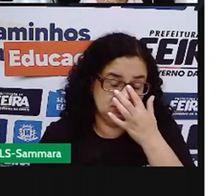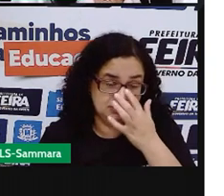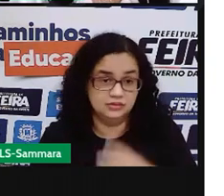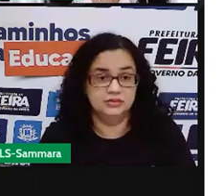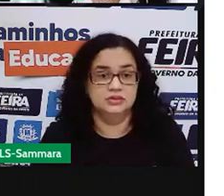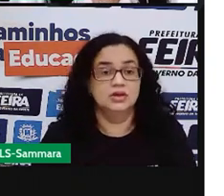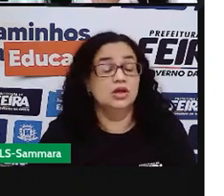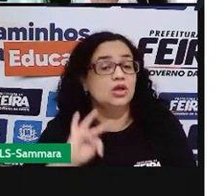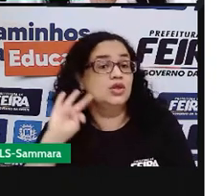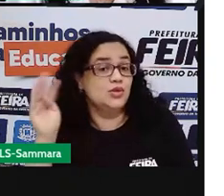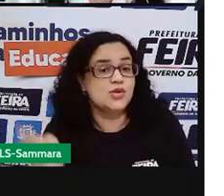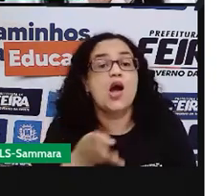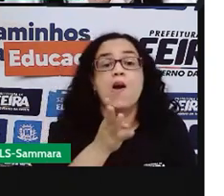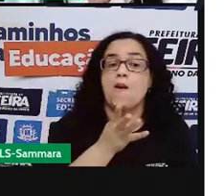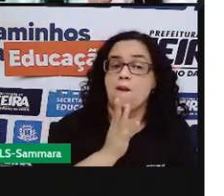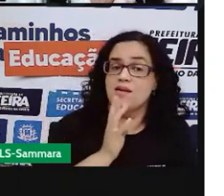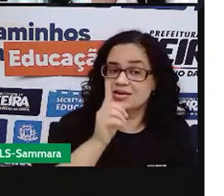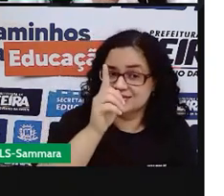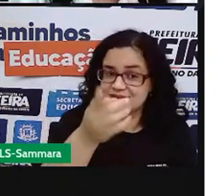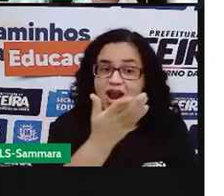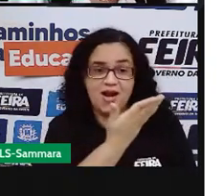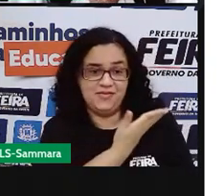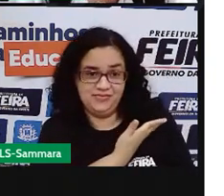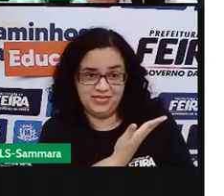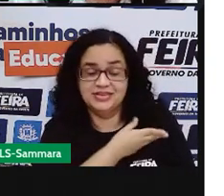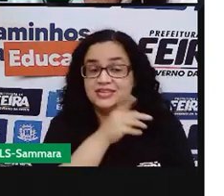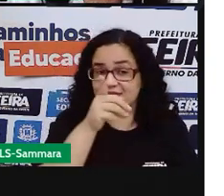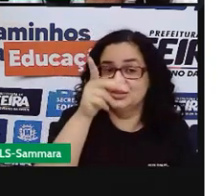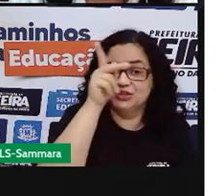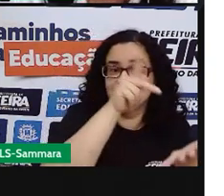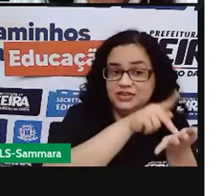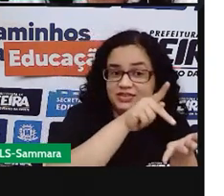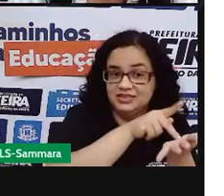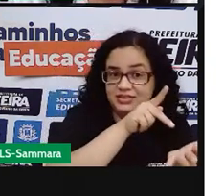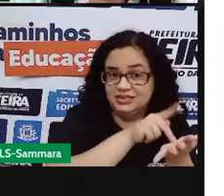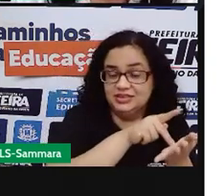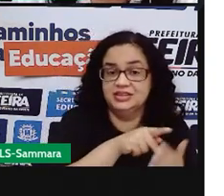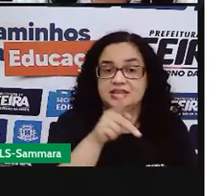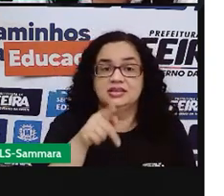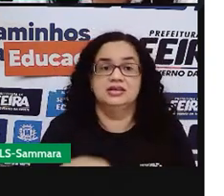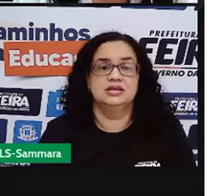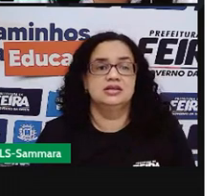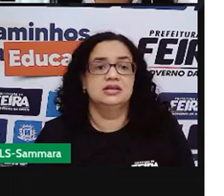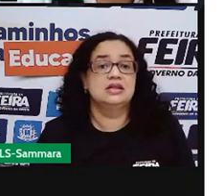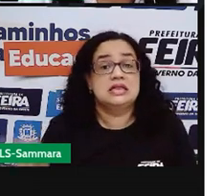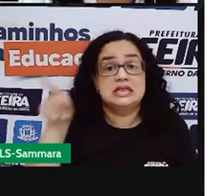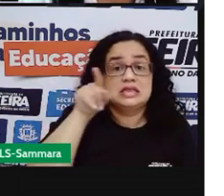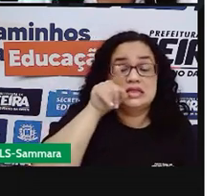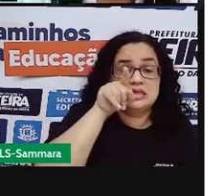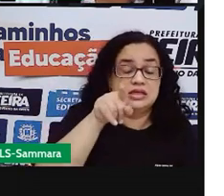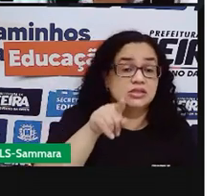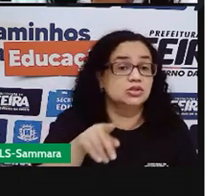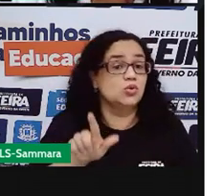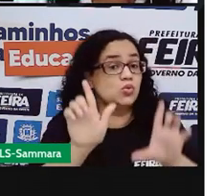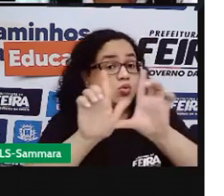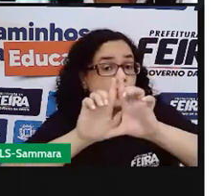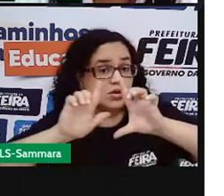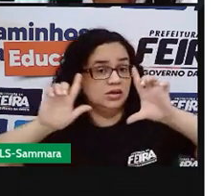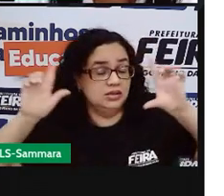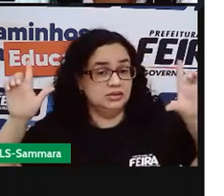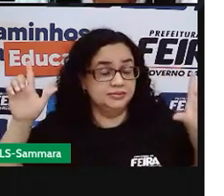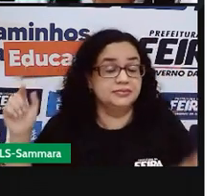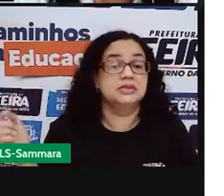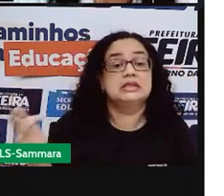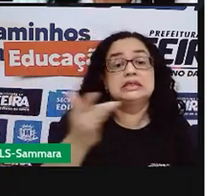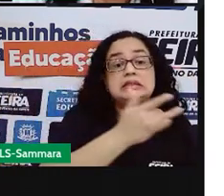Todo mundo conhece esse amiguinho nosso, não verdade? Isso. Aqui é um cartaz do Ministério da